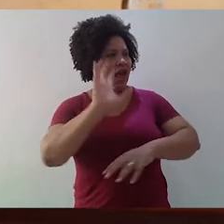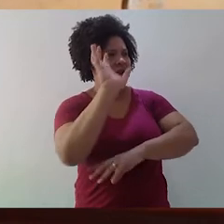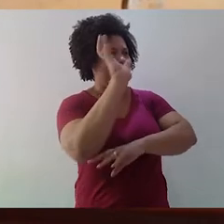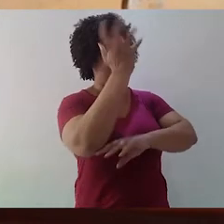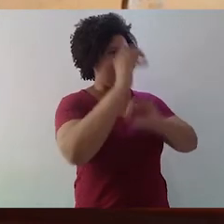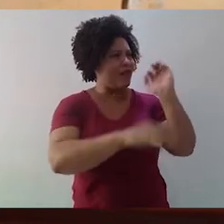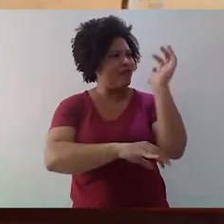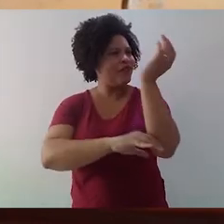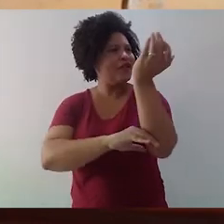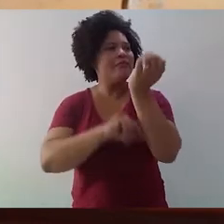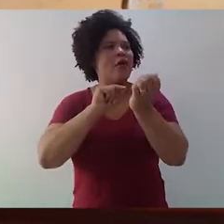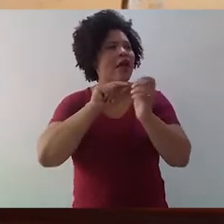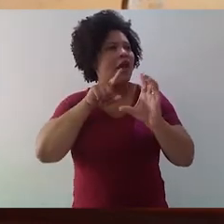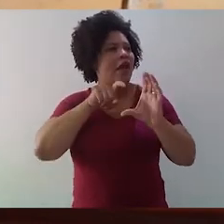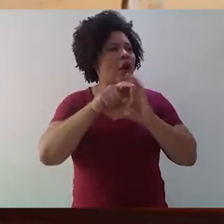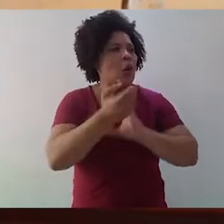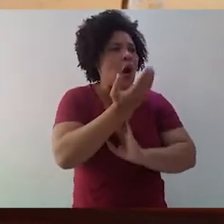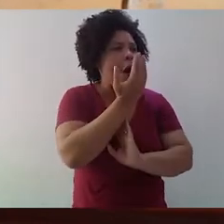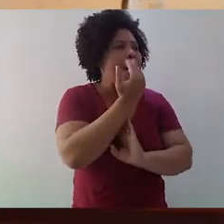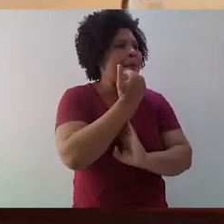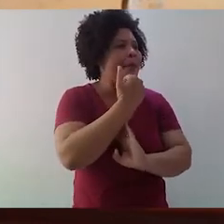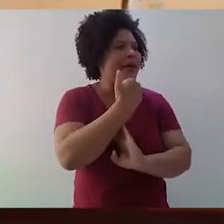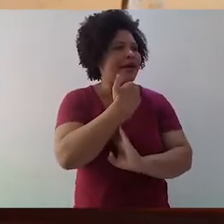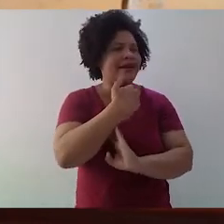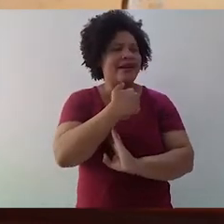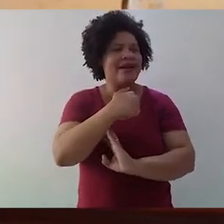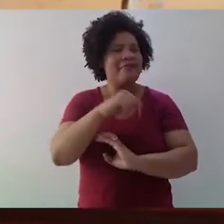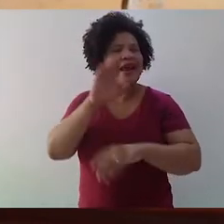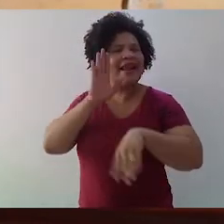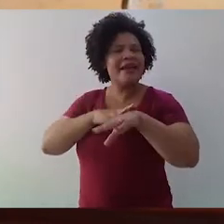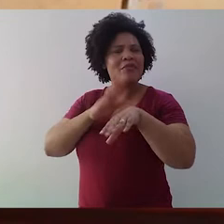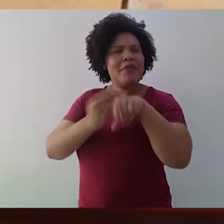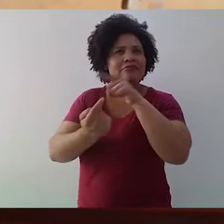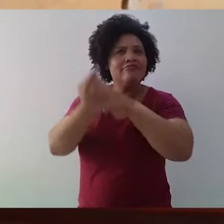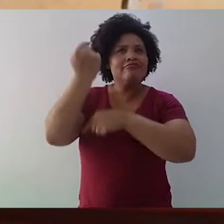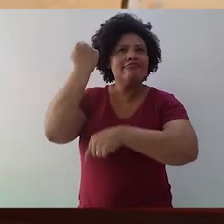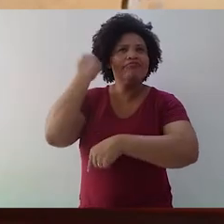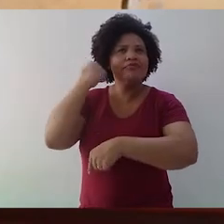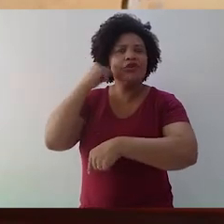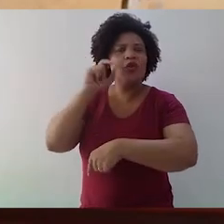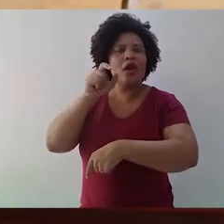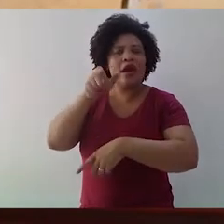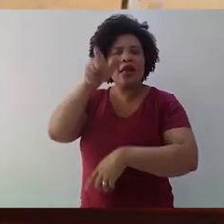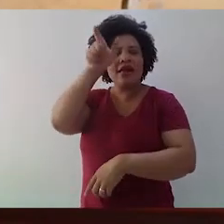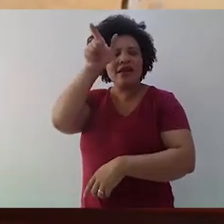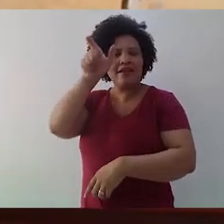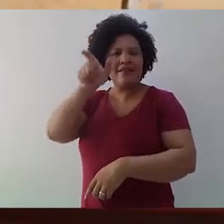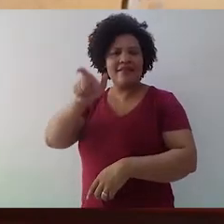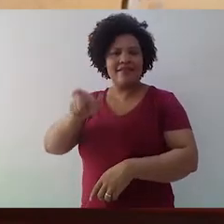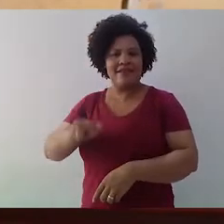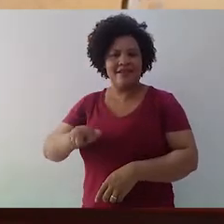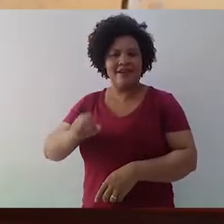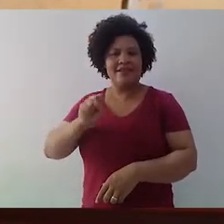E comeram goiaba. Naquele tempo de Dantes, não havia limites para ser. Se a gente